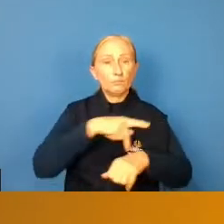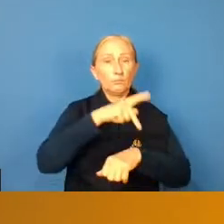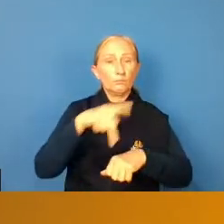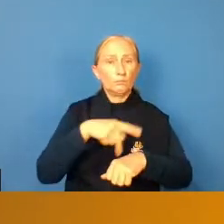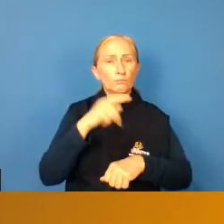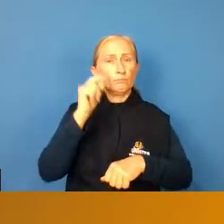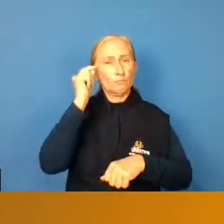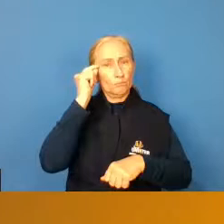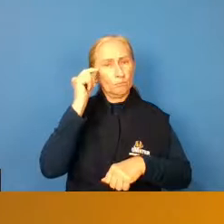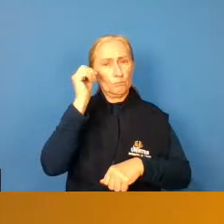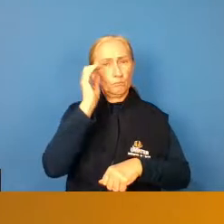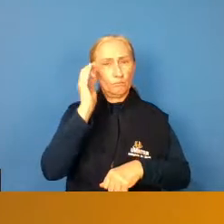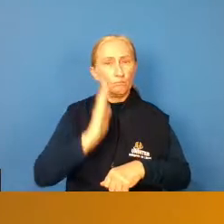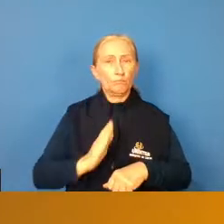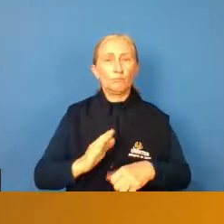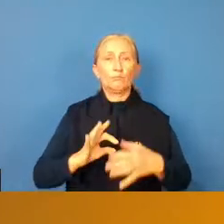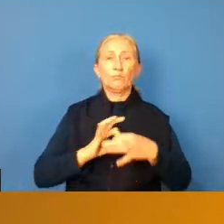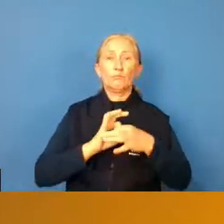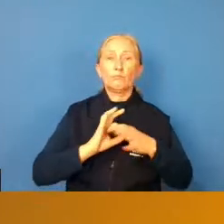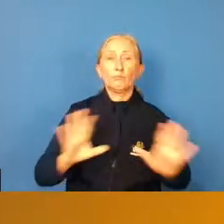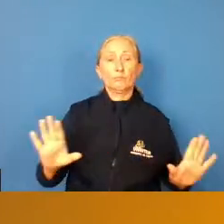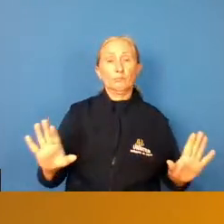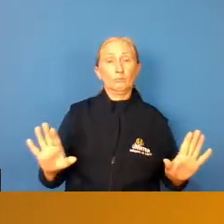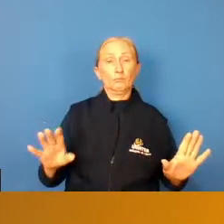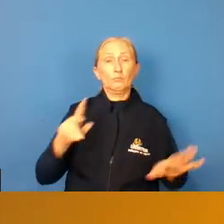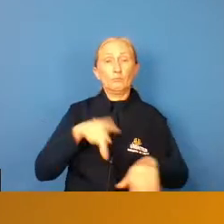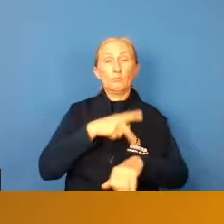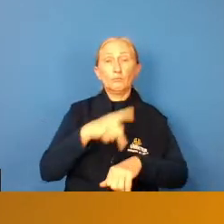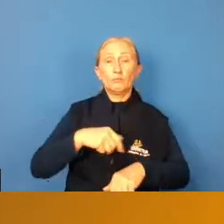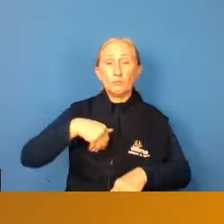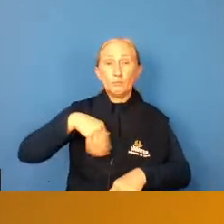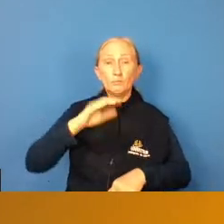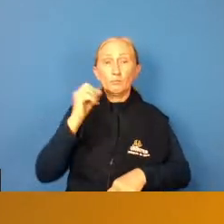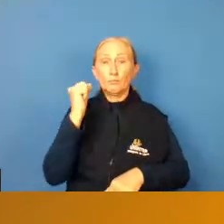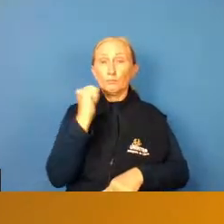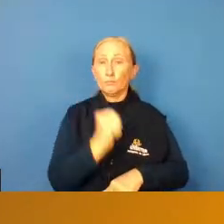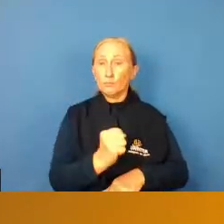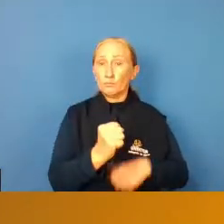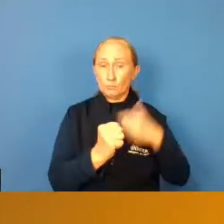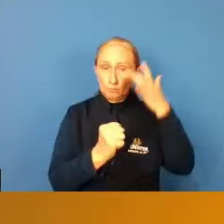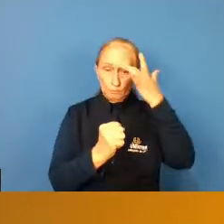considerado como um país livre, é o país que mais mata